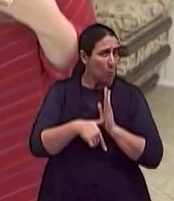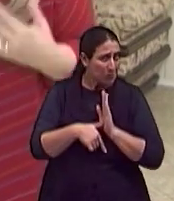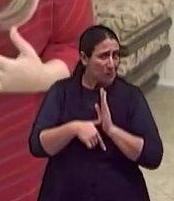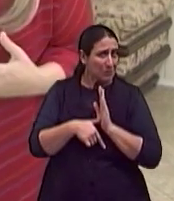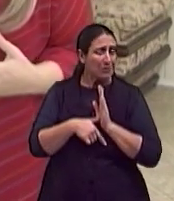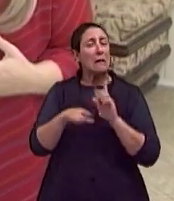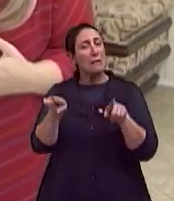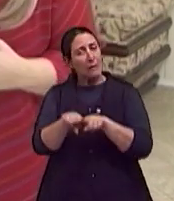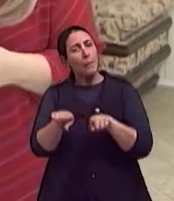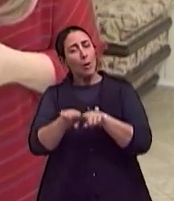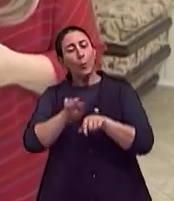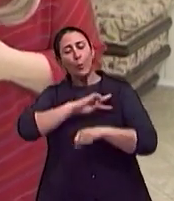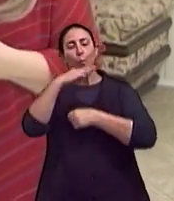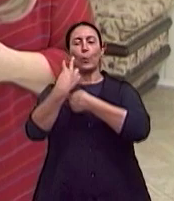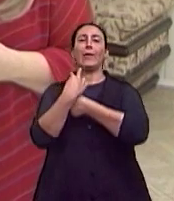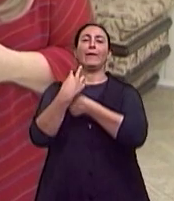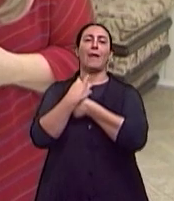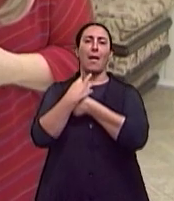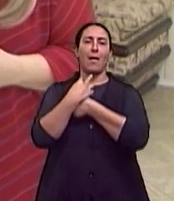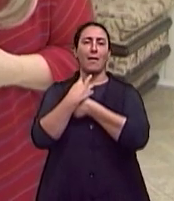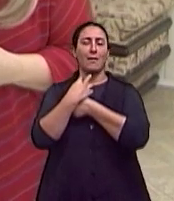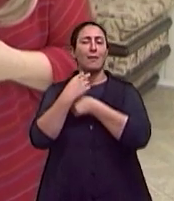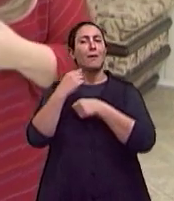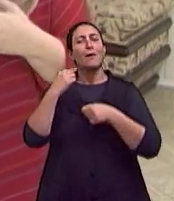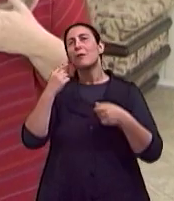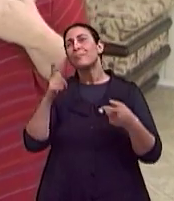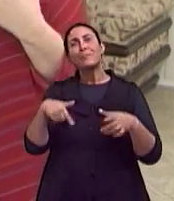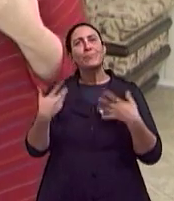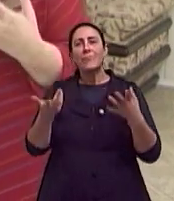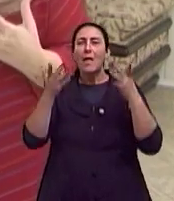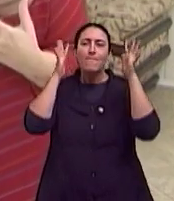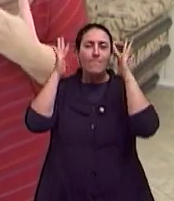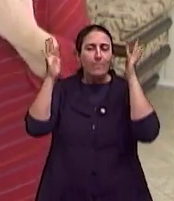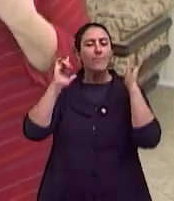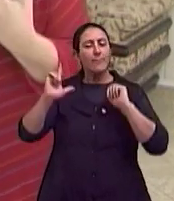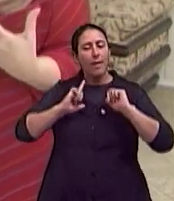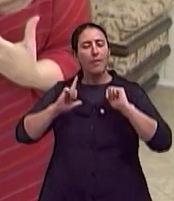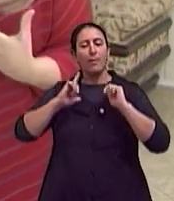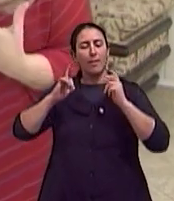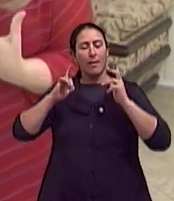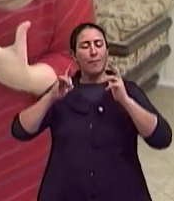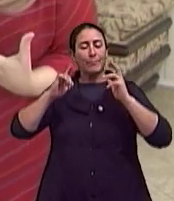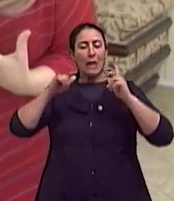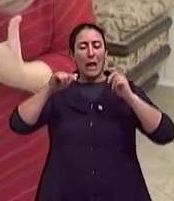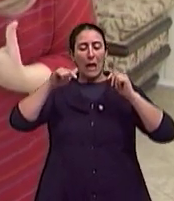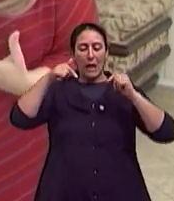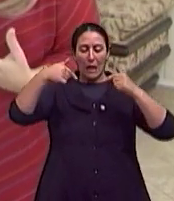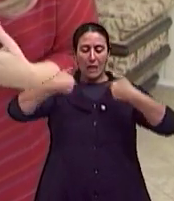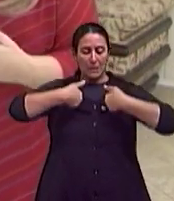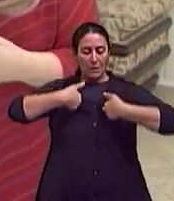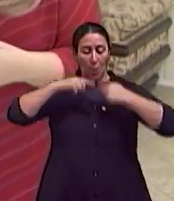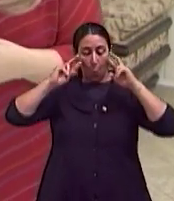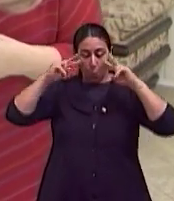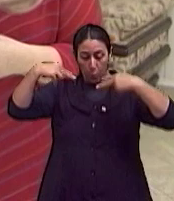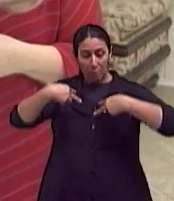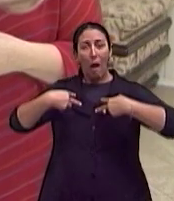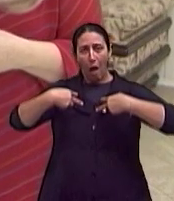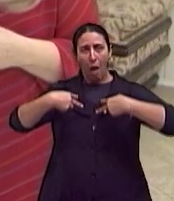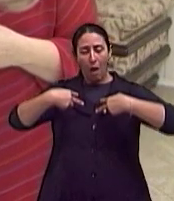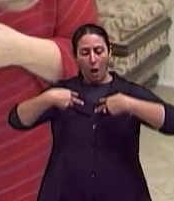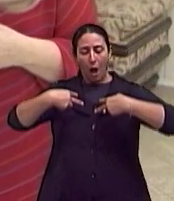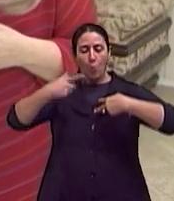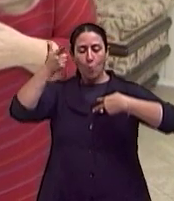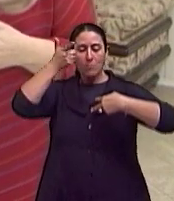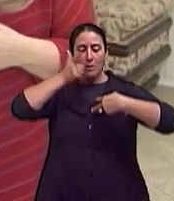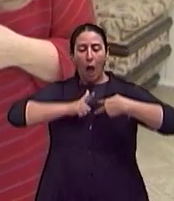também o autocuidado, que é muito importante. Reflete esse amar-se, reflete nesse autocuidado, né? Então,